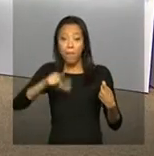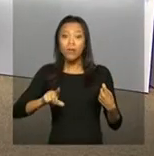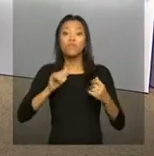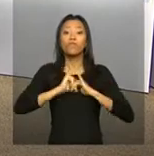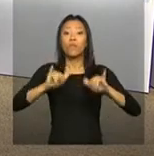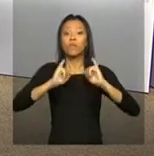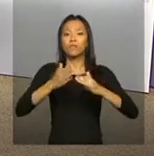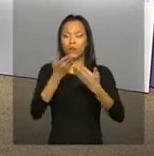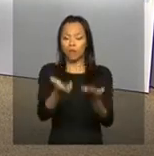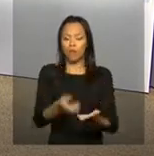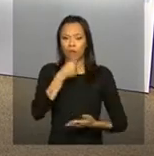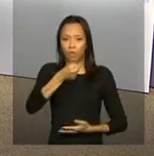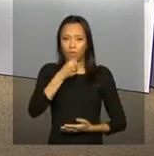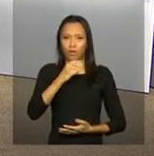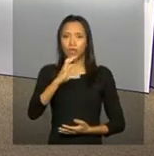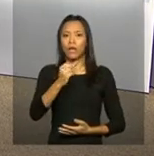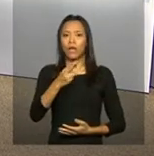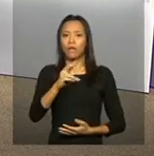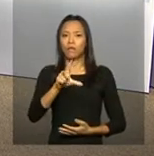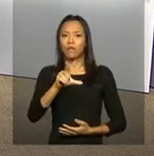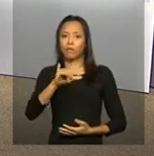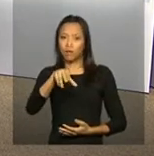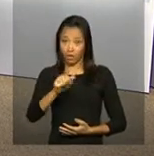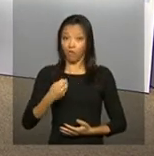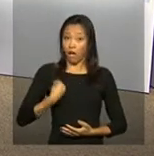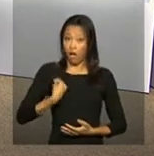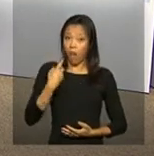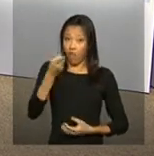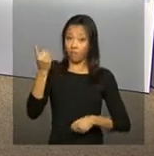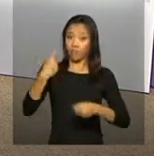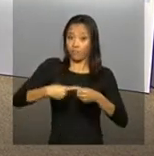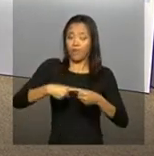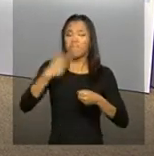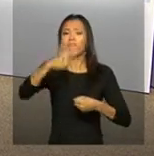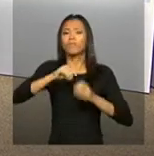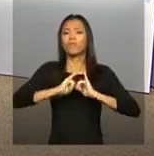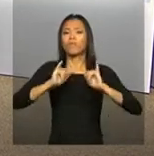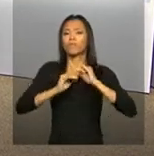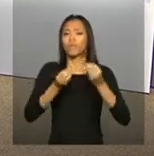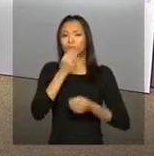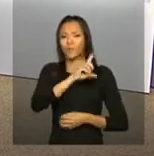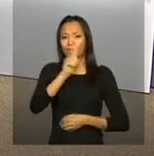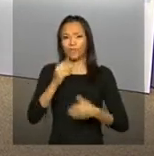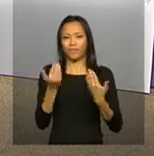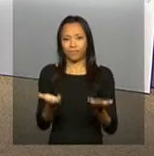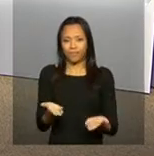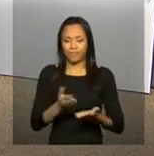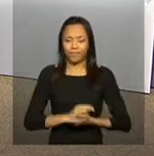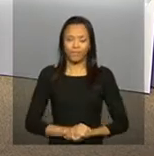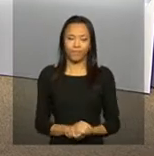conversando com a repórter Carolina Becker, que está em Campo Grande e tem mais informações. Bom dia, Carolina.